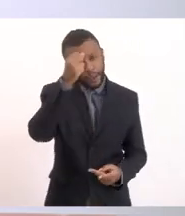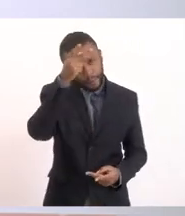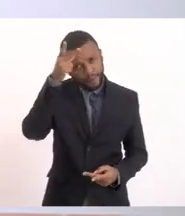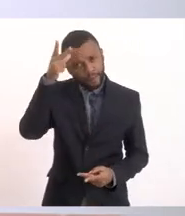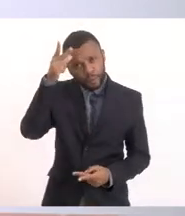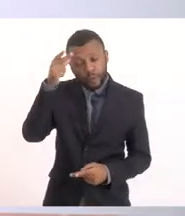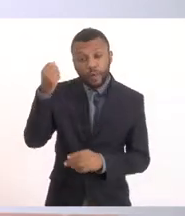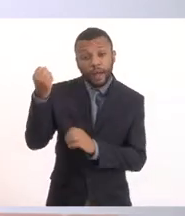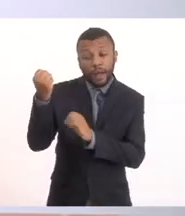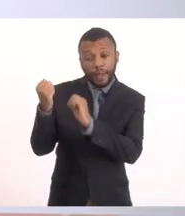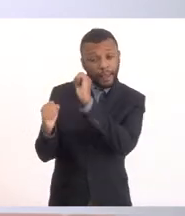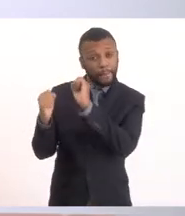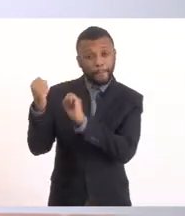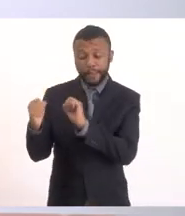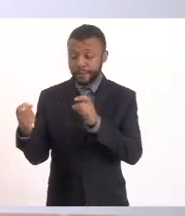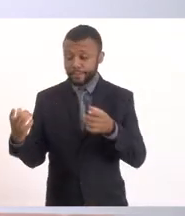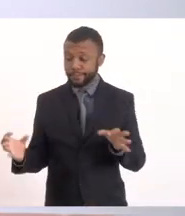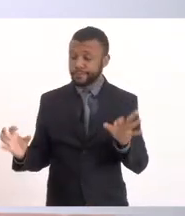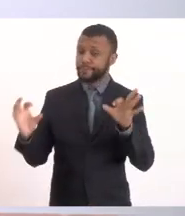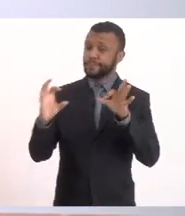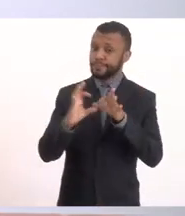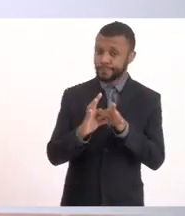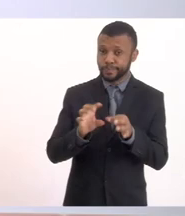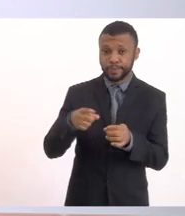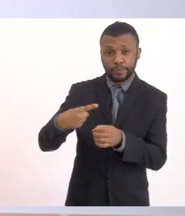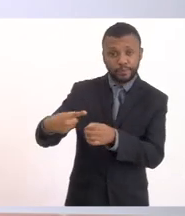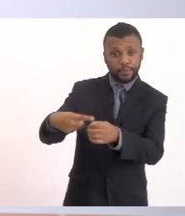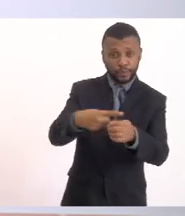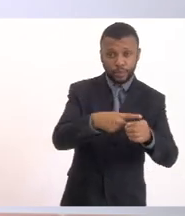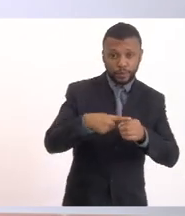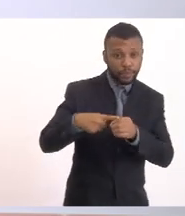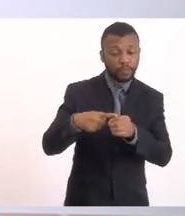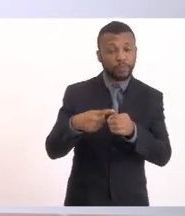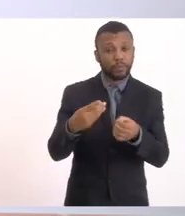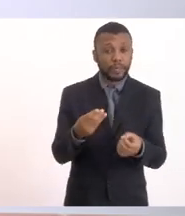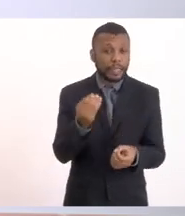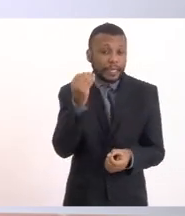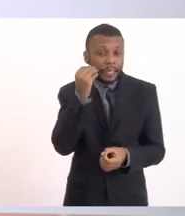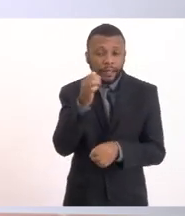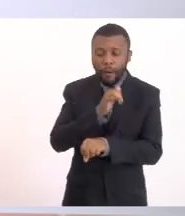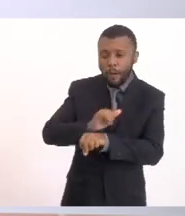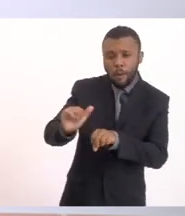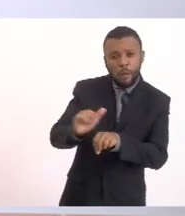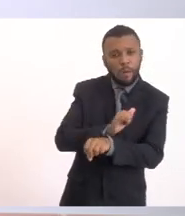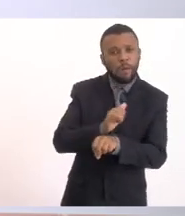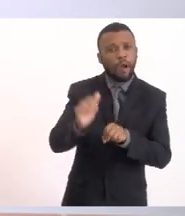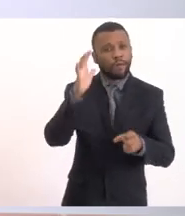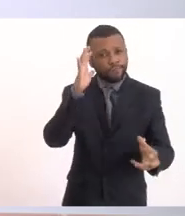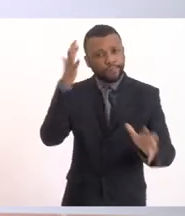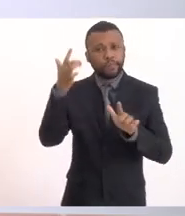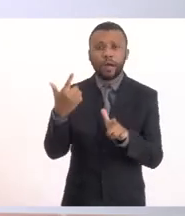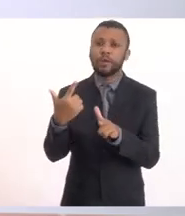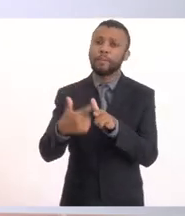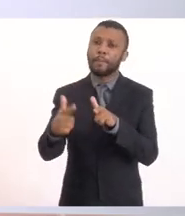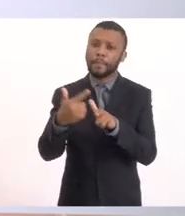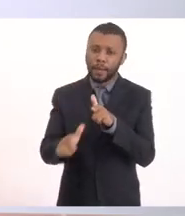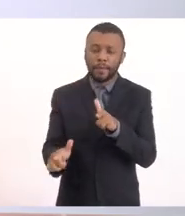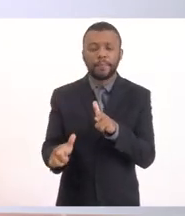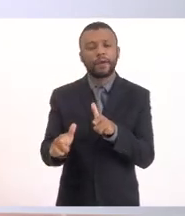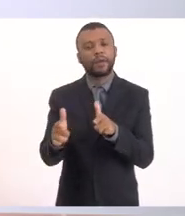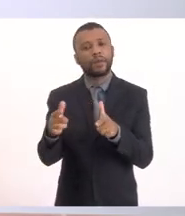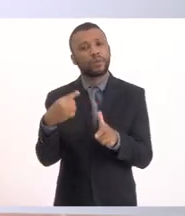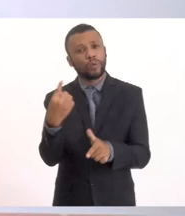e tentar, de alguma forma, solucionar esses problemas e retomar, de fato,